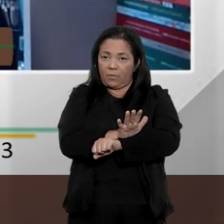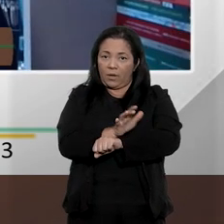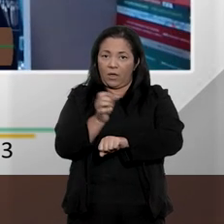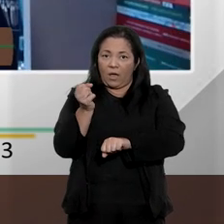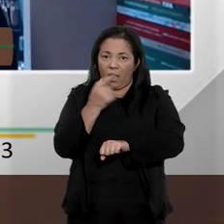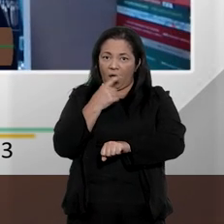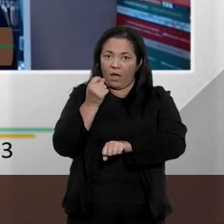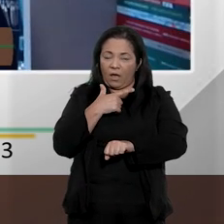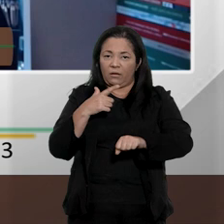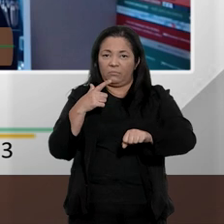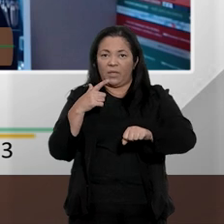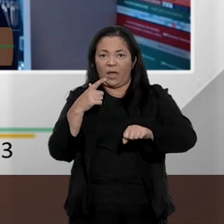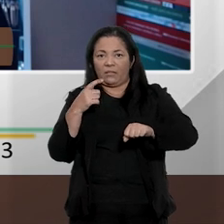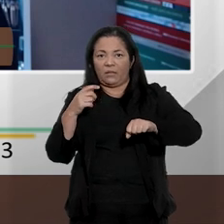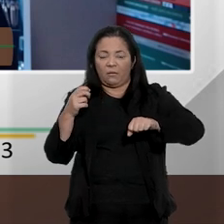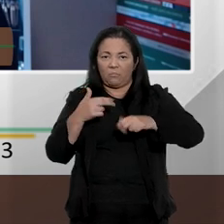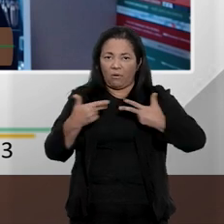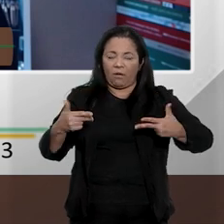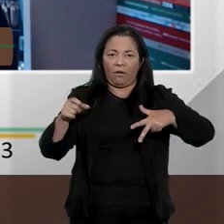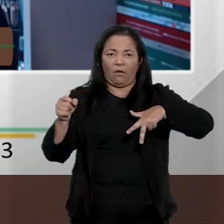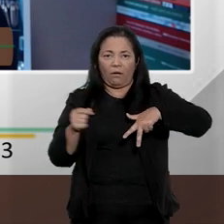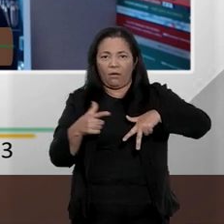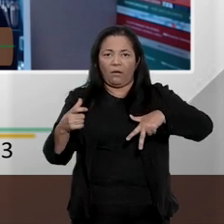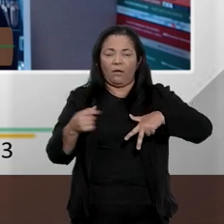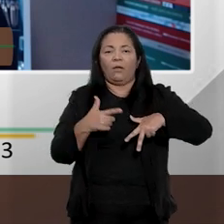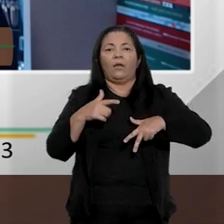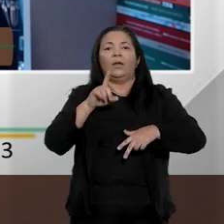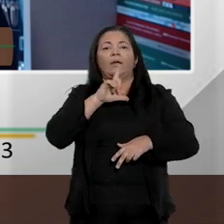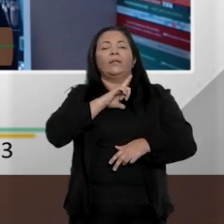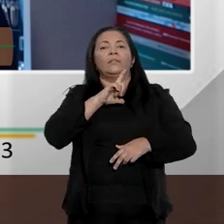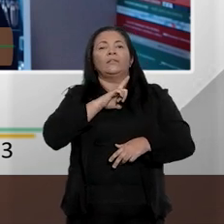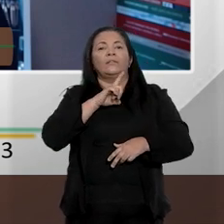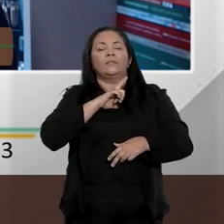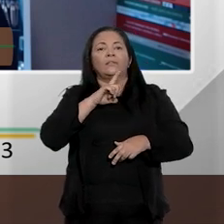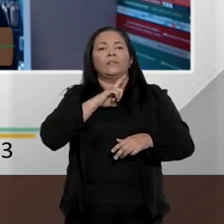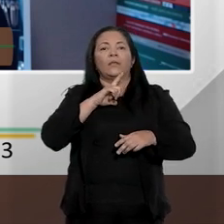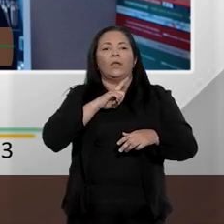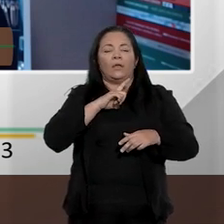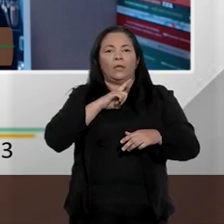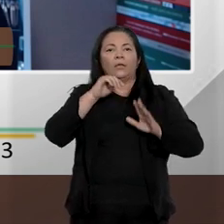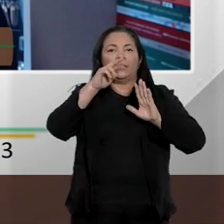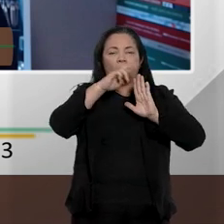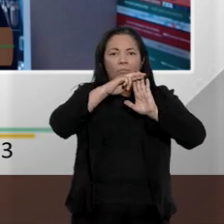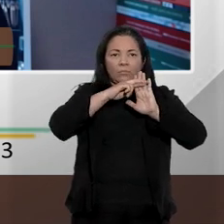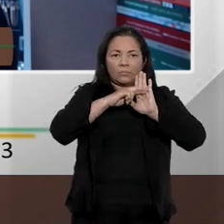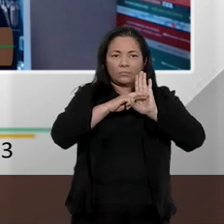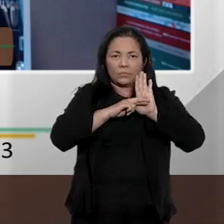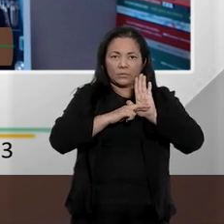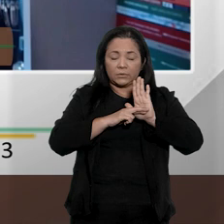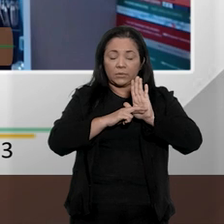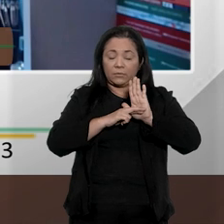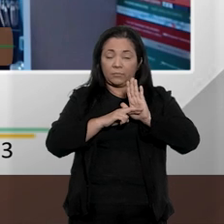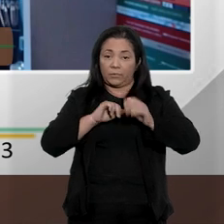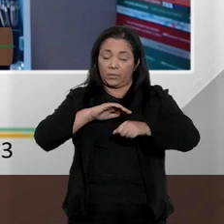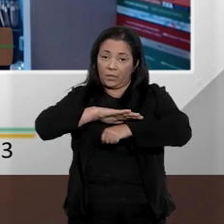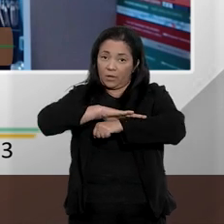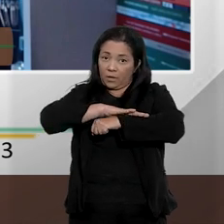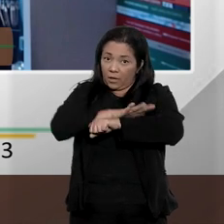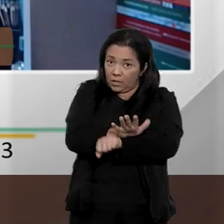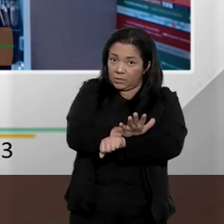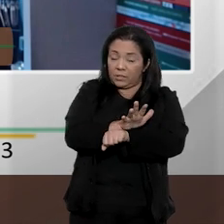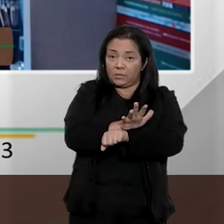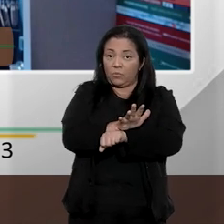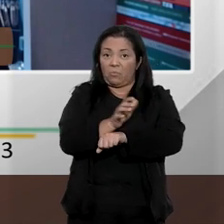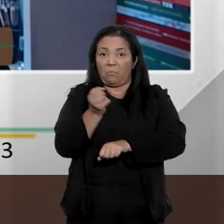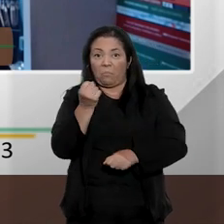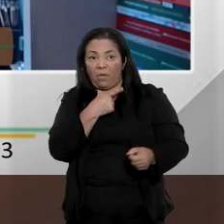temos uma previsão muito explícita para que, em primeiro lugar, o racismo recreativo não seja